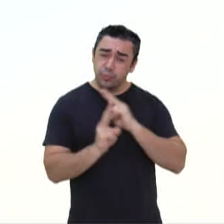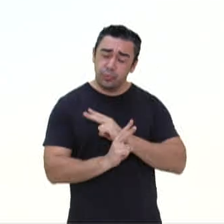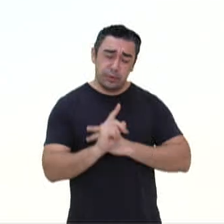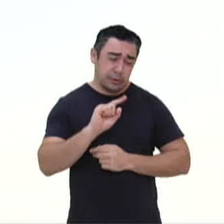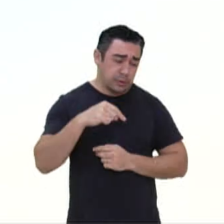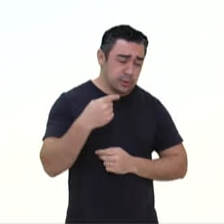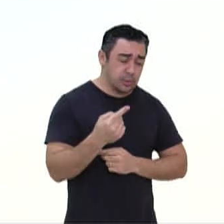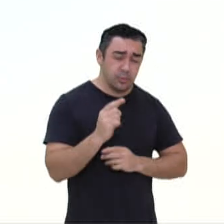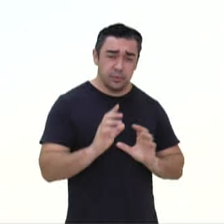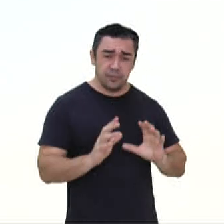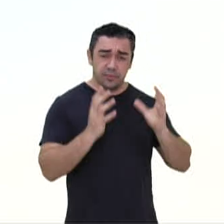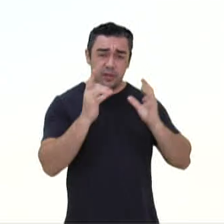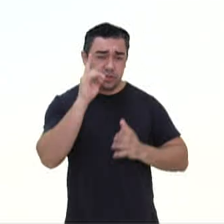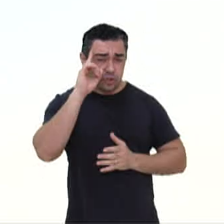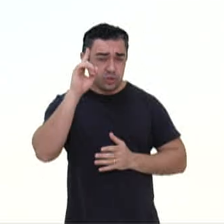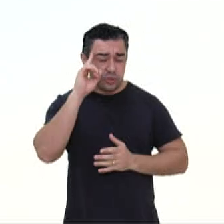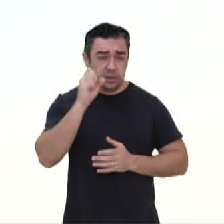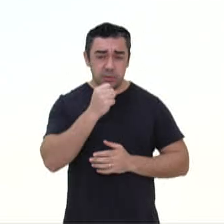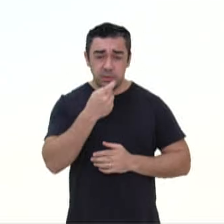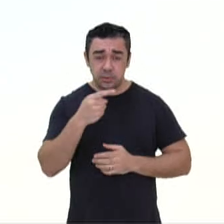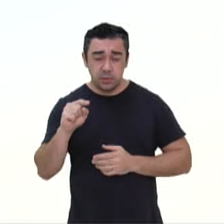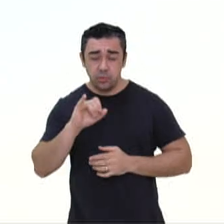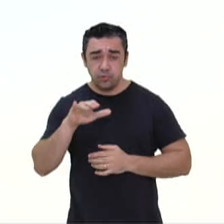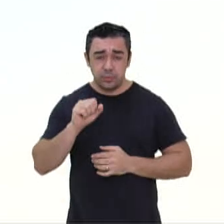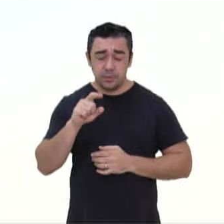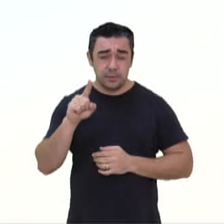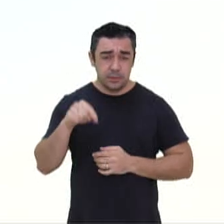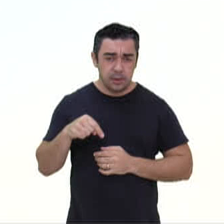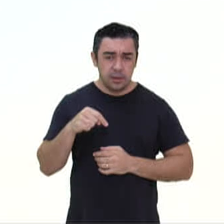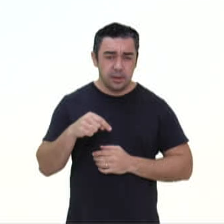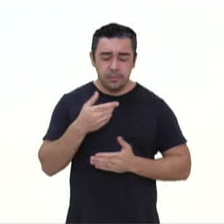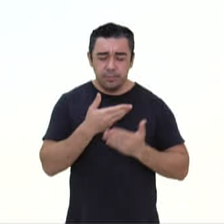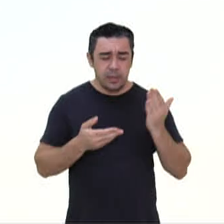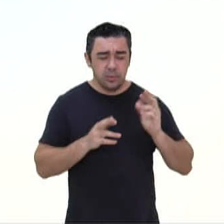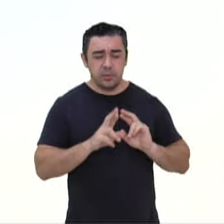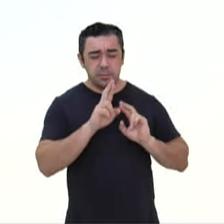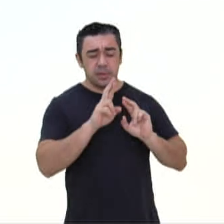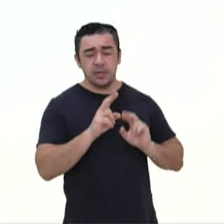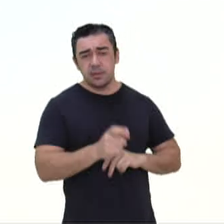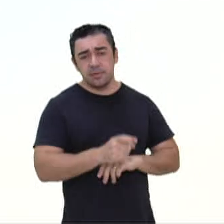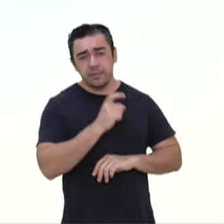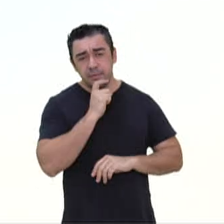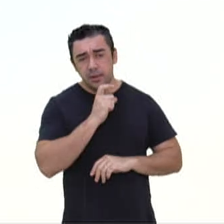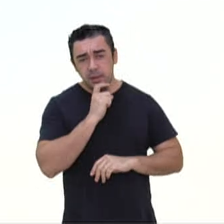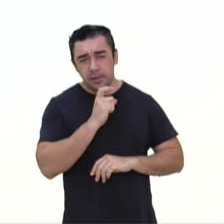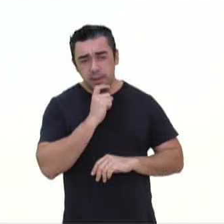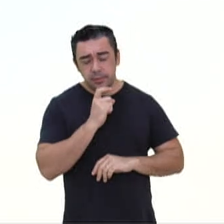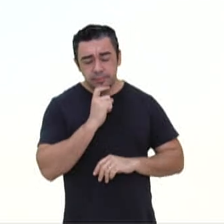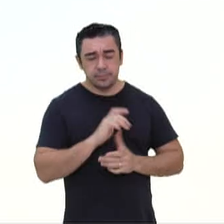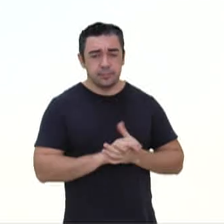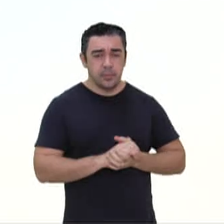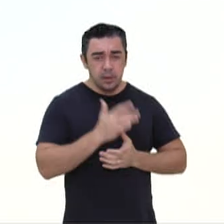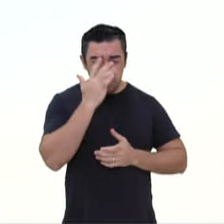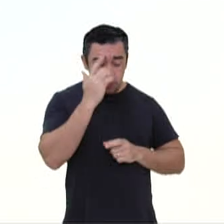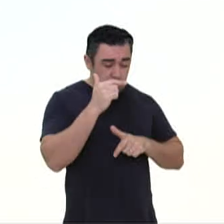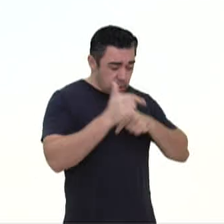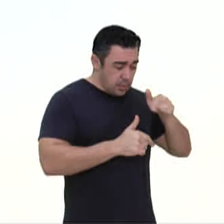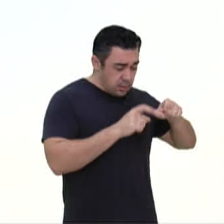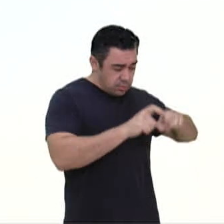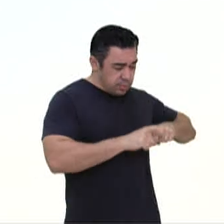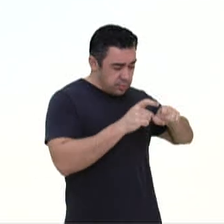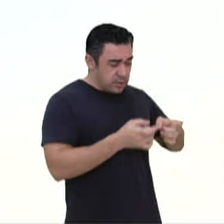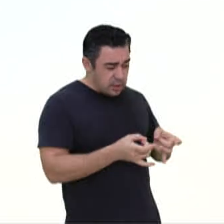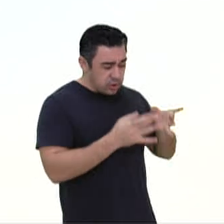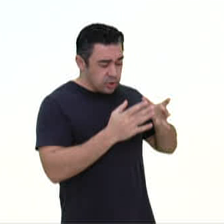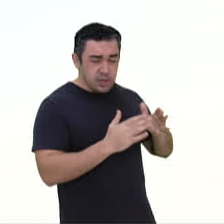José, se perder a esperança de inverno. Os lavradores, deixando os roçados e a